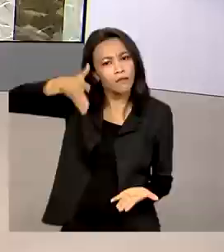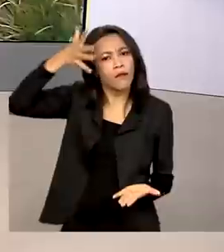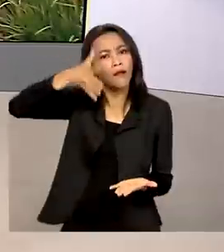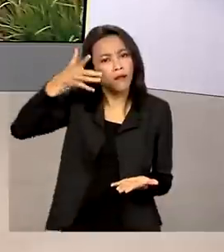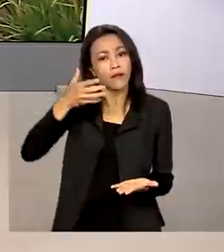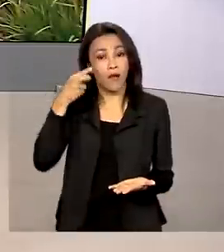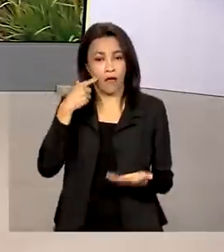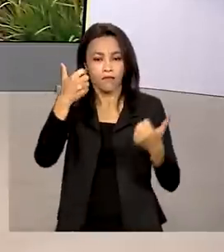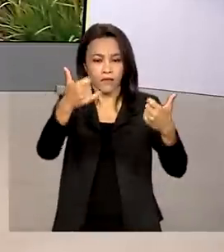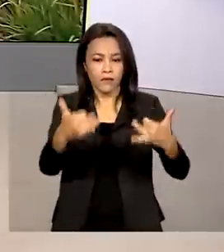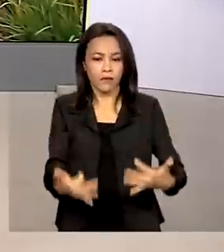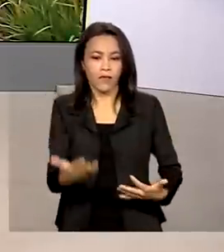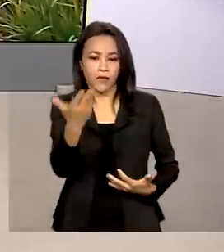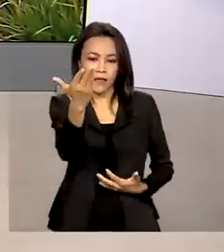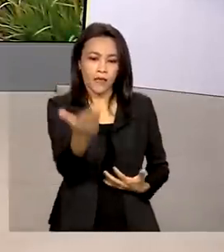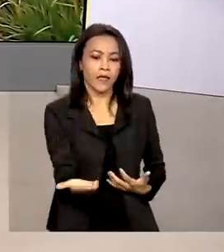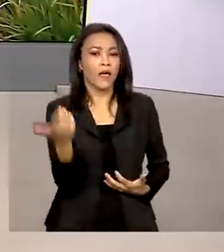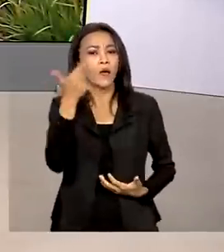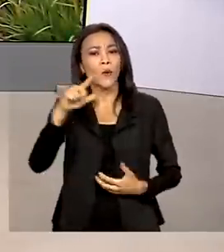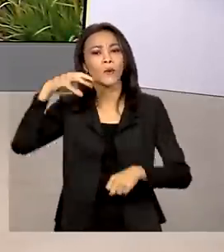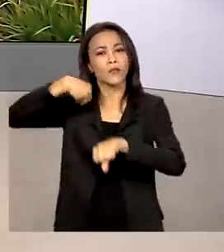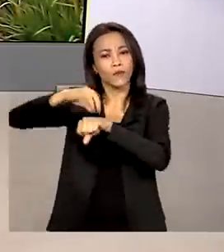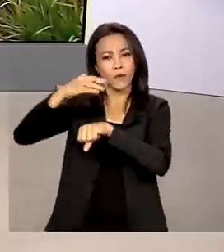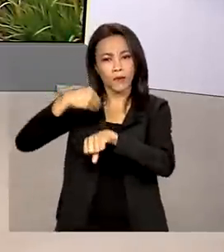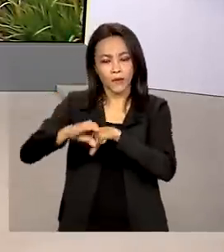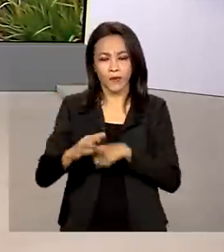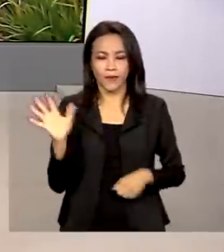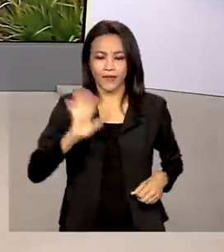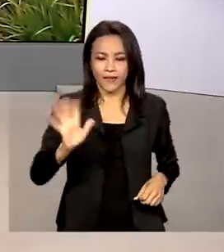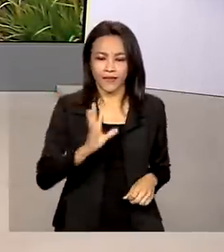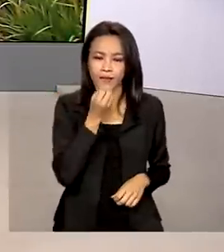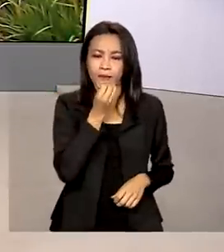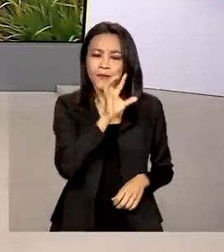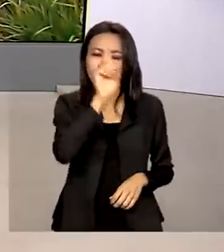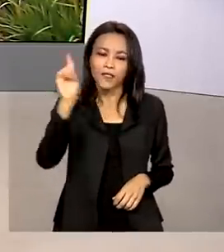Márcia Fernandes. Ela traz para a gente outras informações. Oi, Márcia. Bom dia.